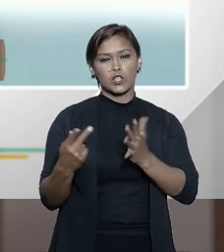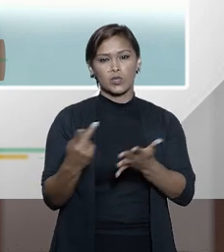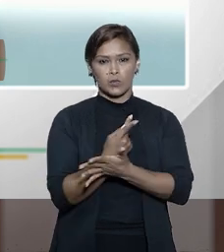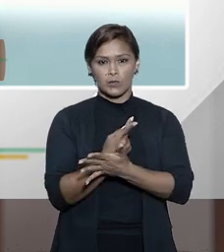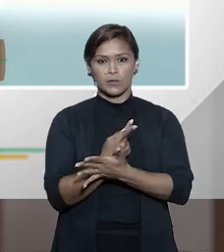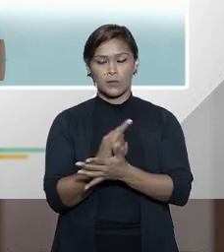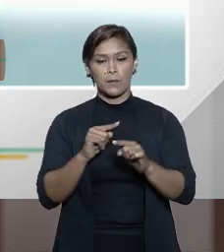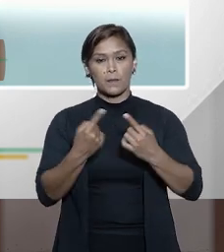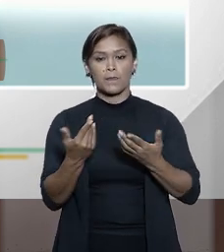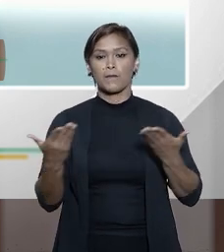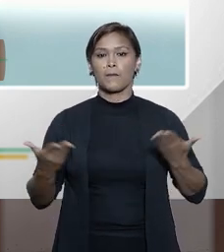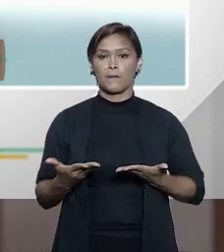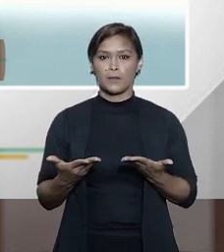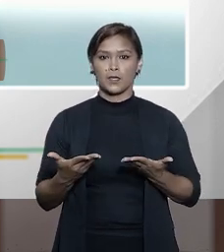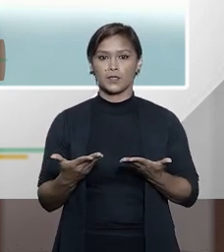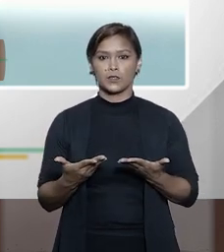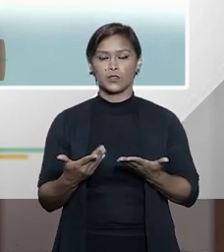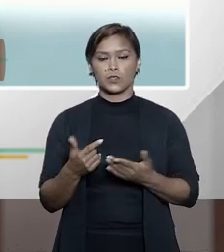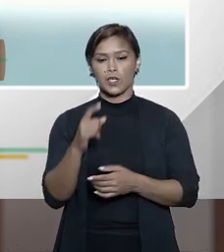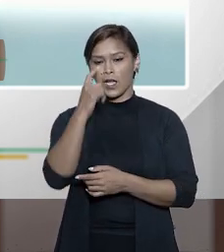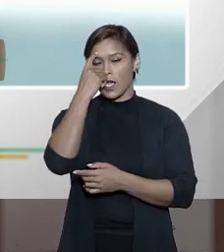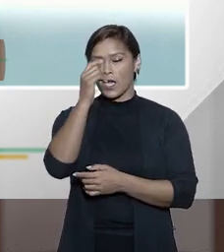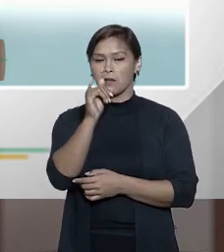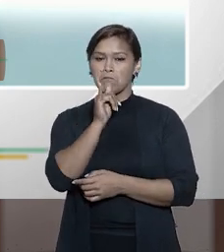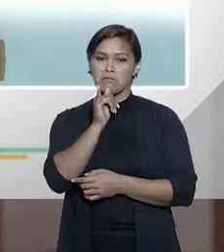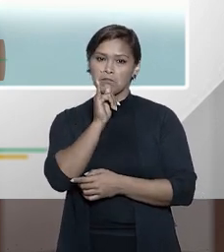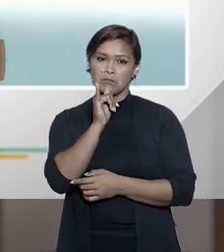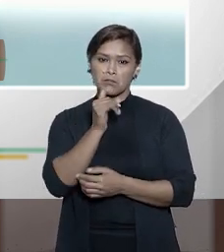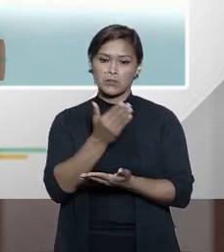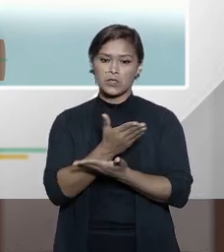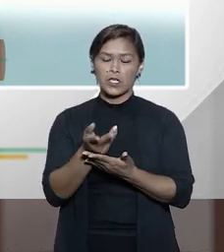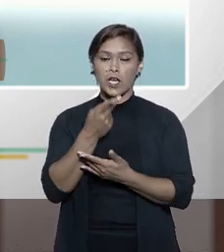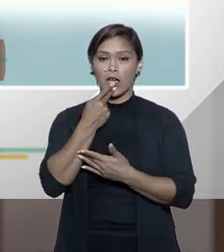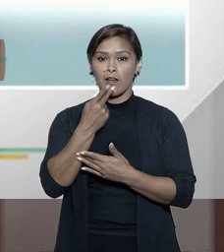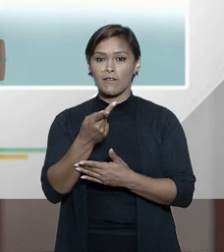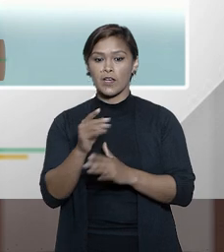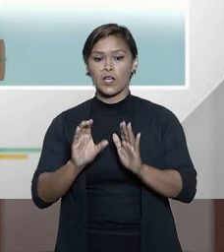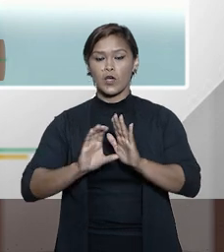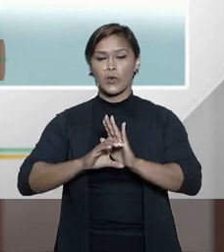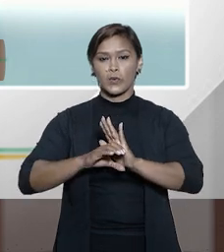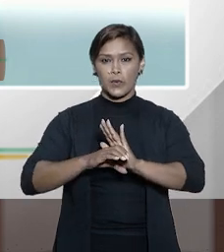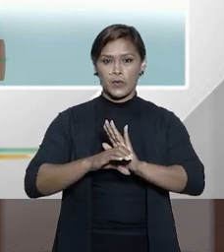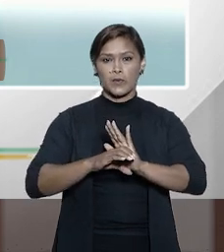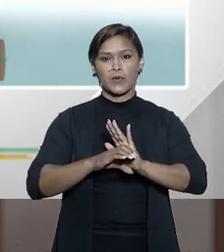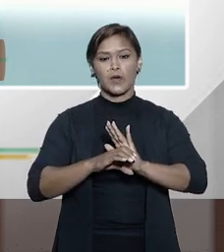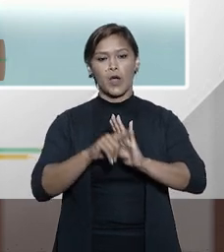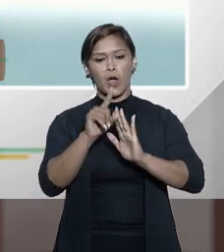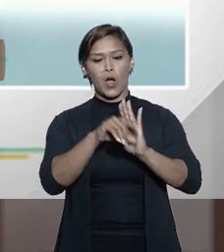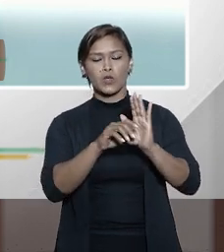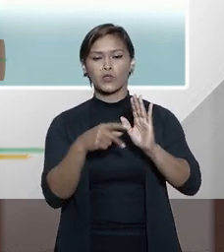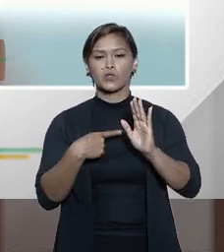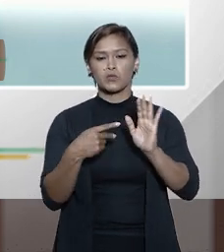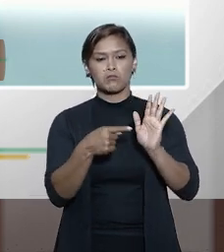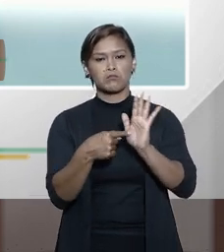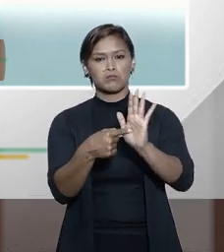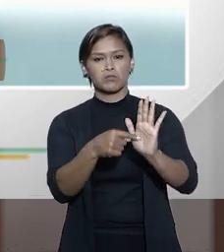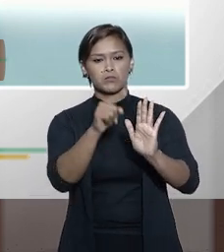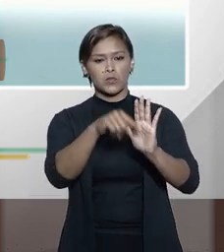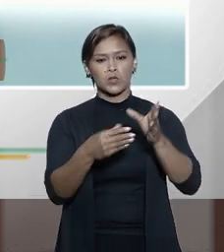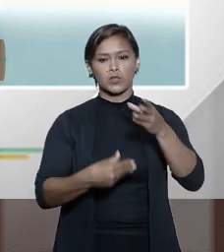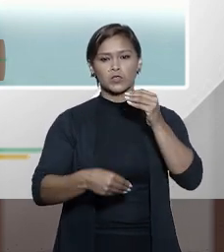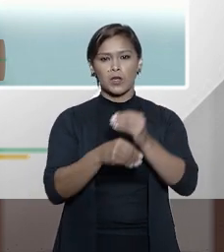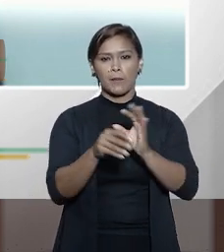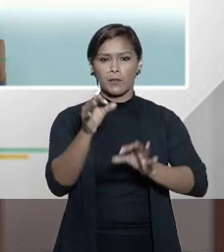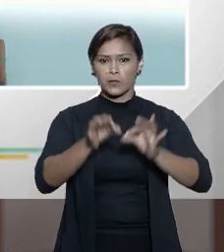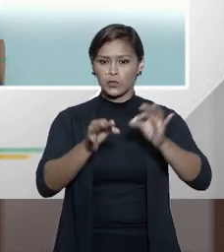situações. Mas hoje, há quem, por exemplo, diga que o Código de Processo Civil, no que trouxe de